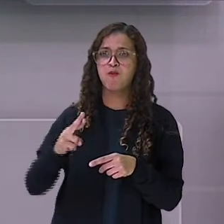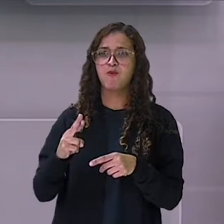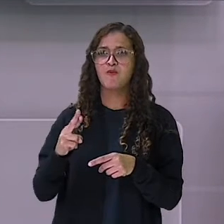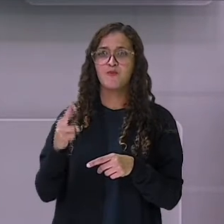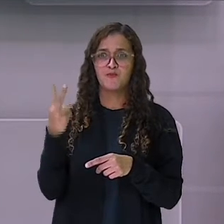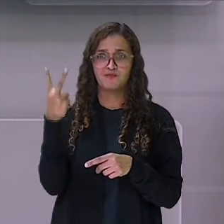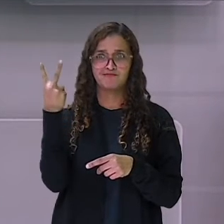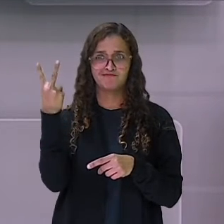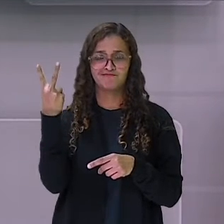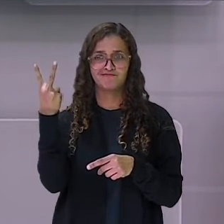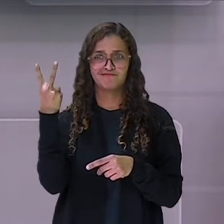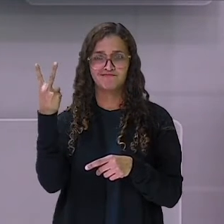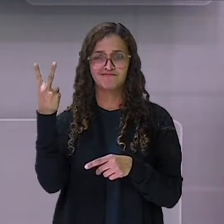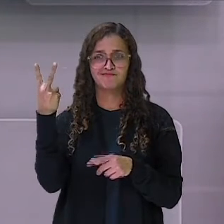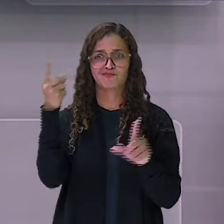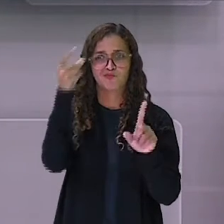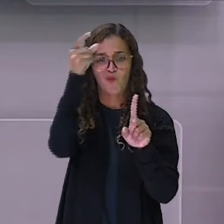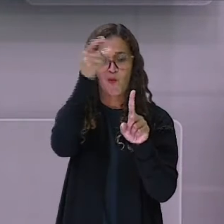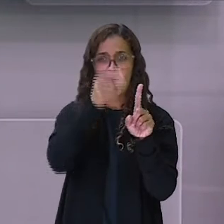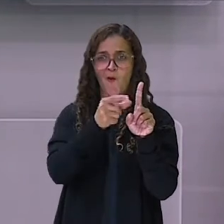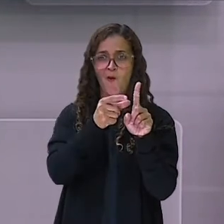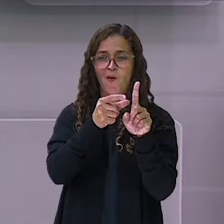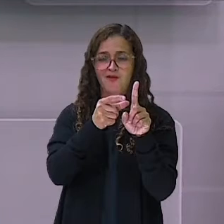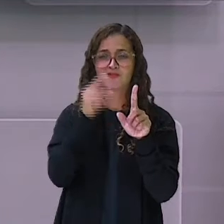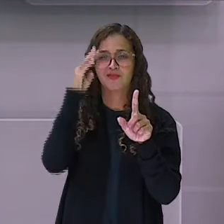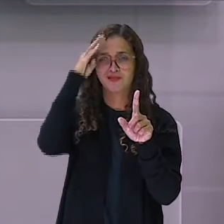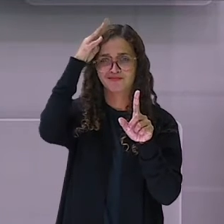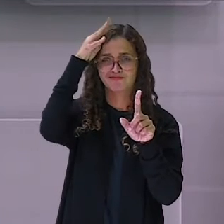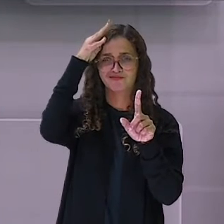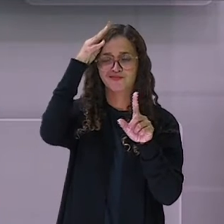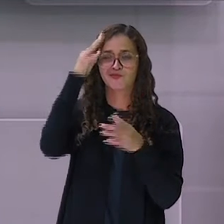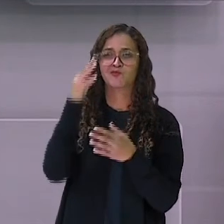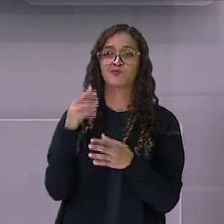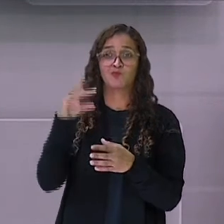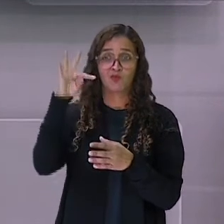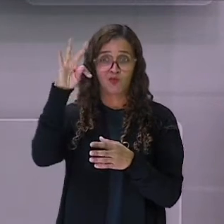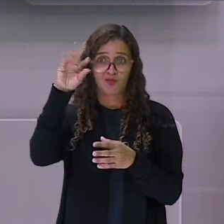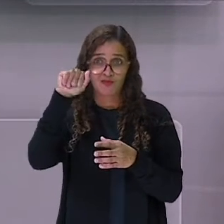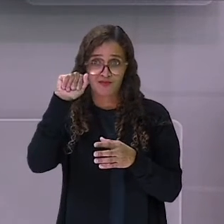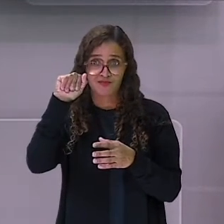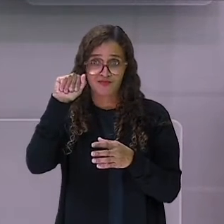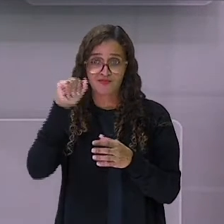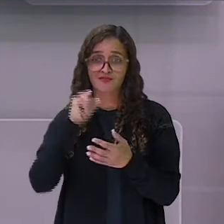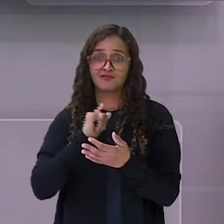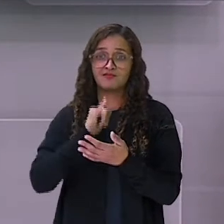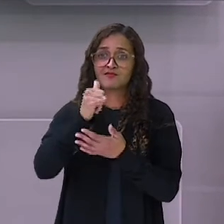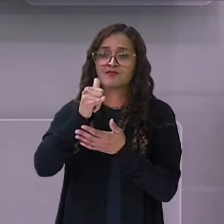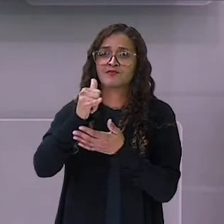personagens que contou a nossa fábula. Olha aqui a palavra leão.